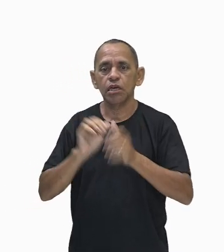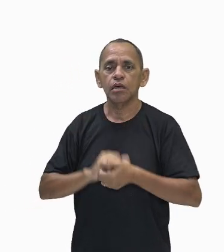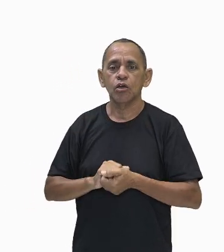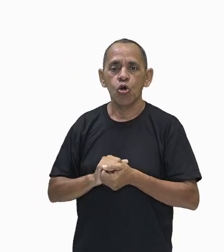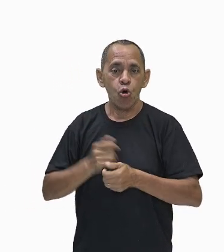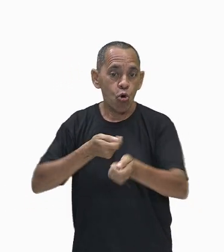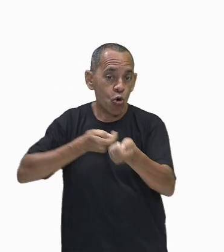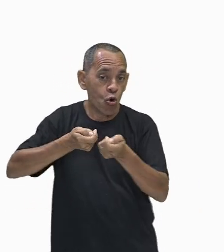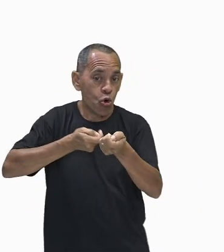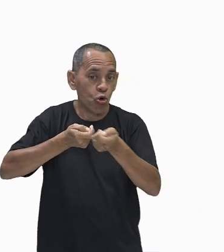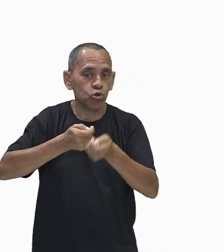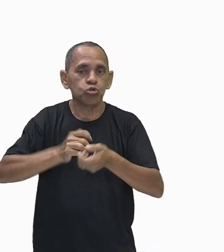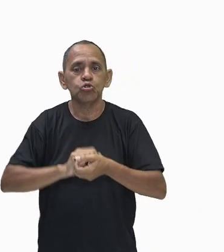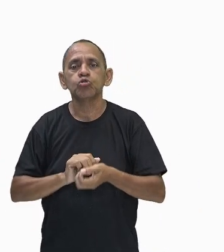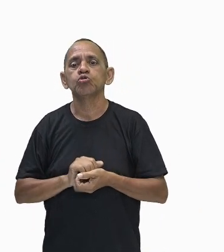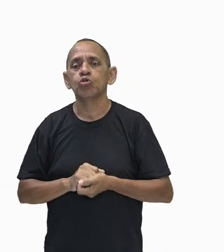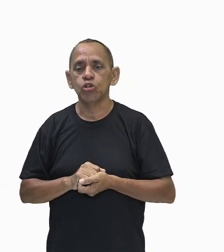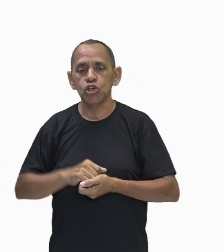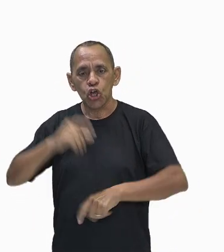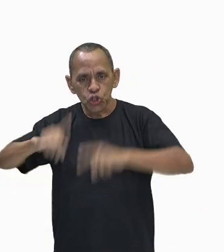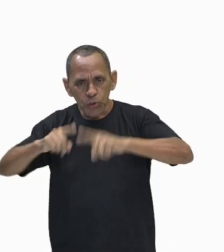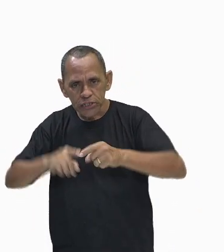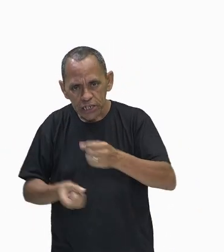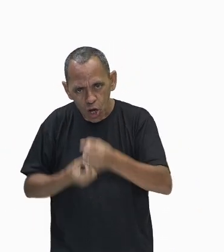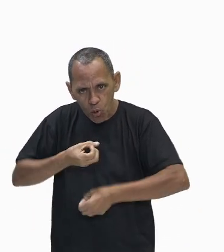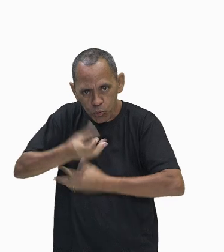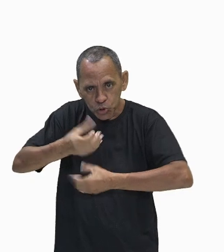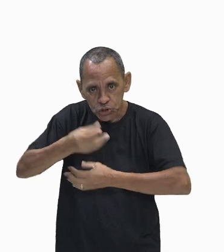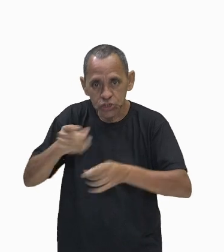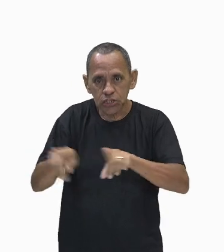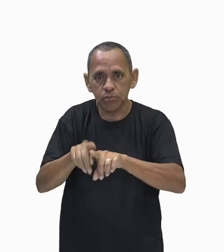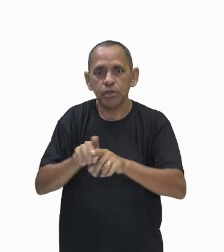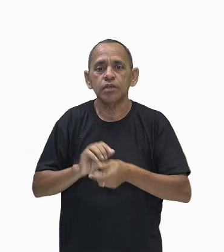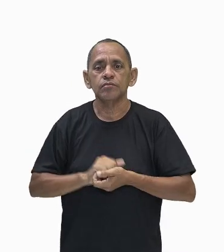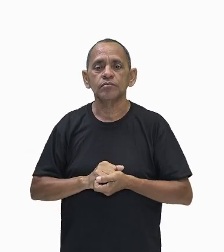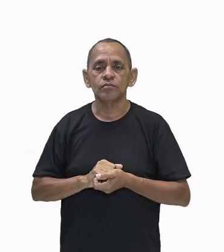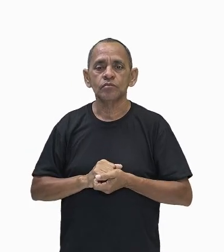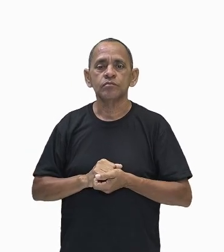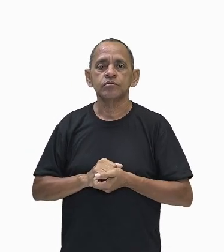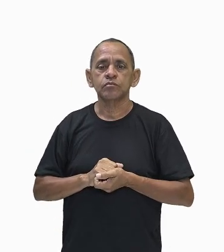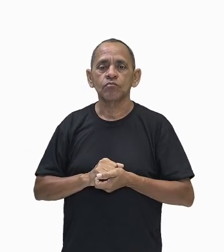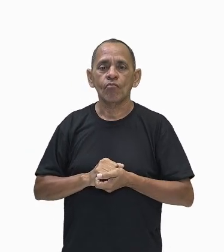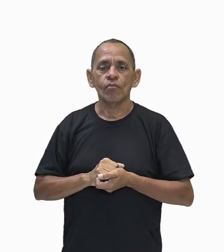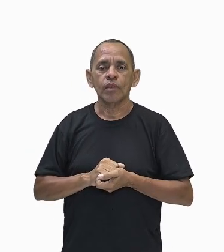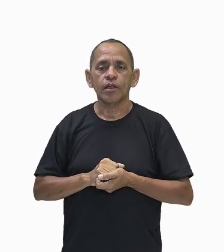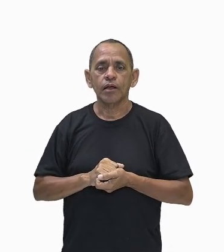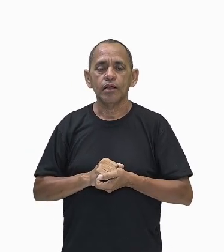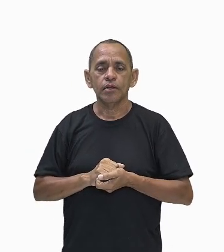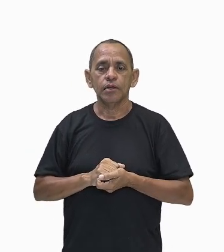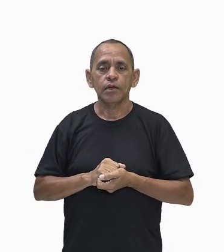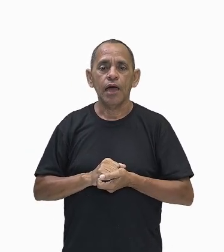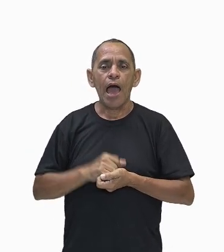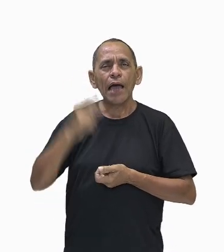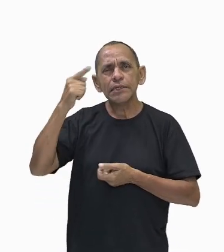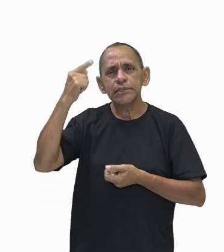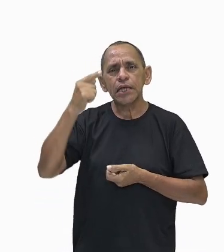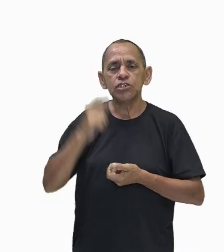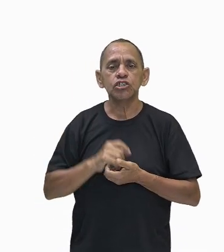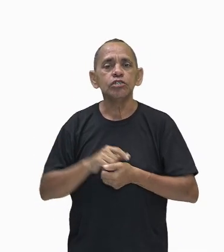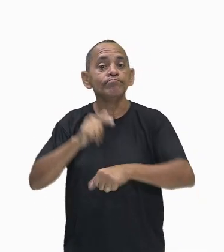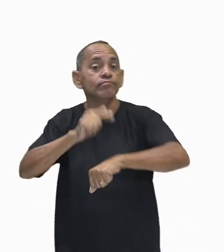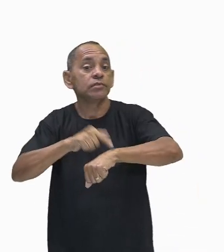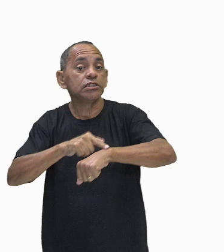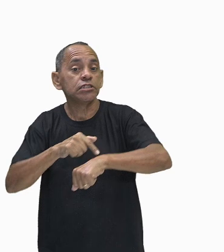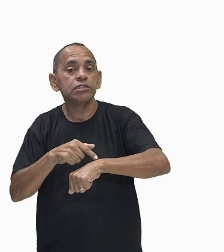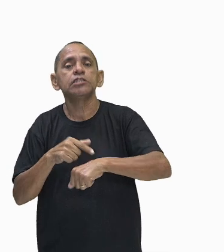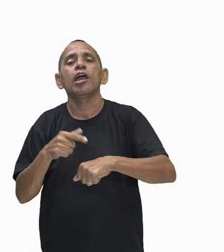Gente, daí a gente vem a noção de tempo é dinheiro, que simboliza o que se espera da indústria